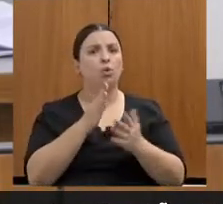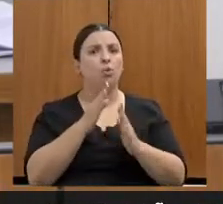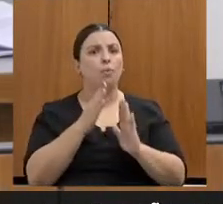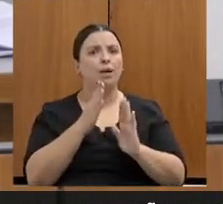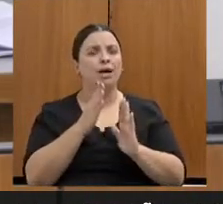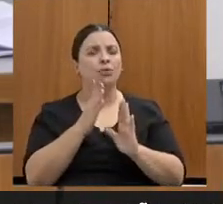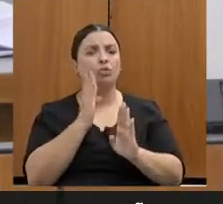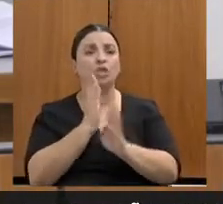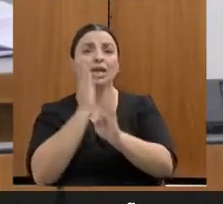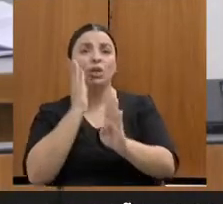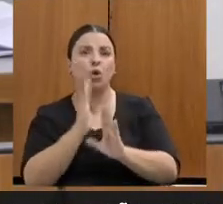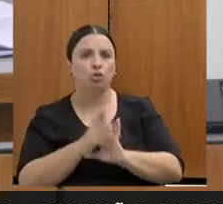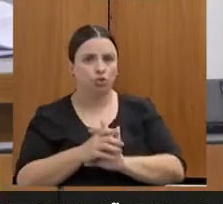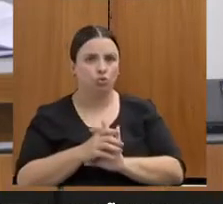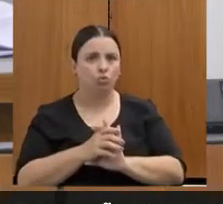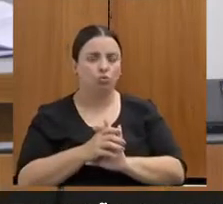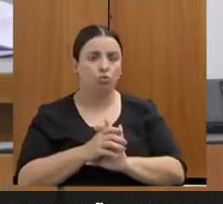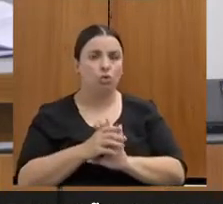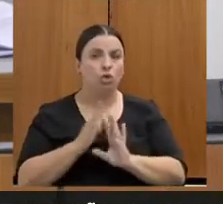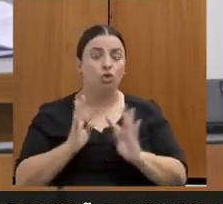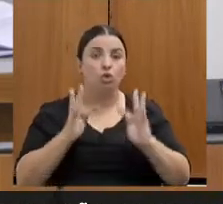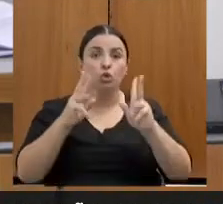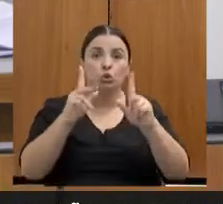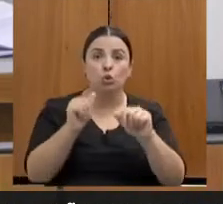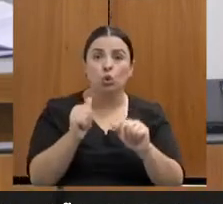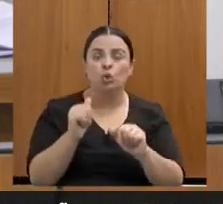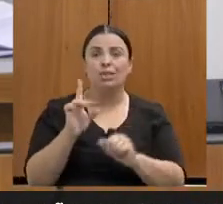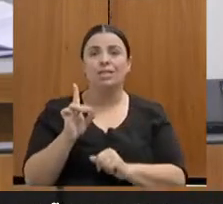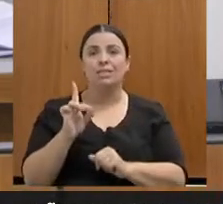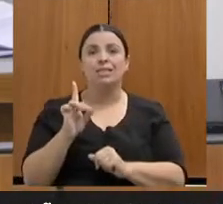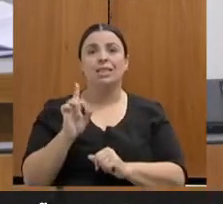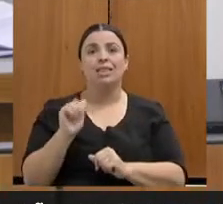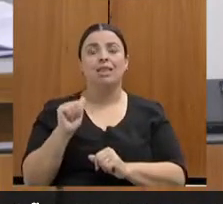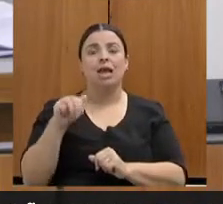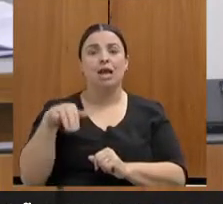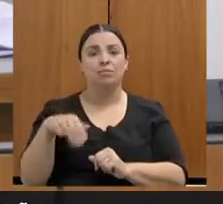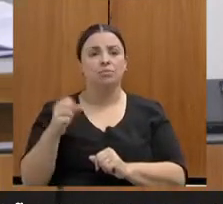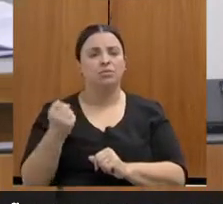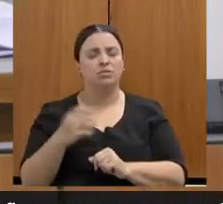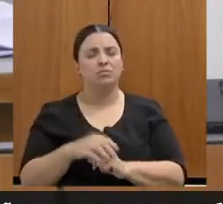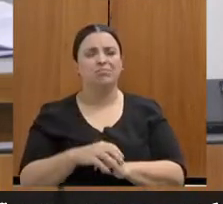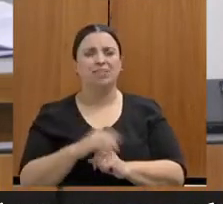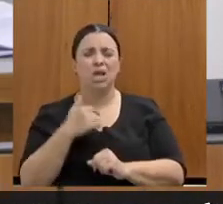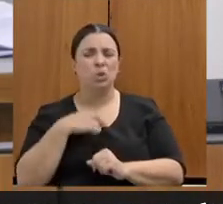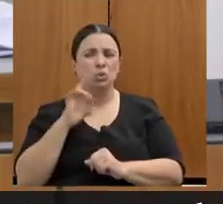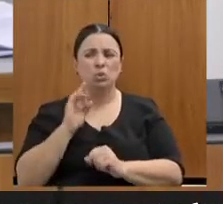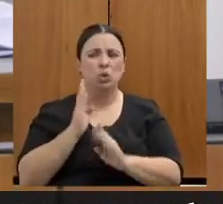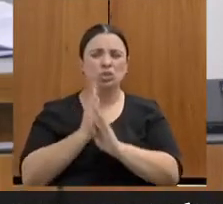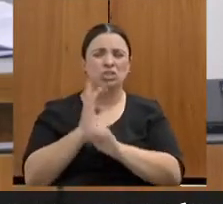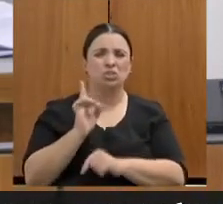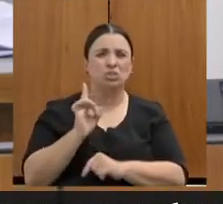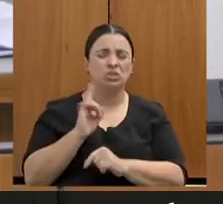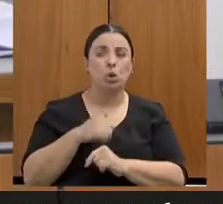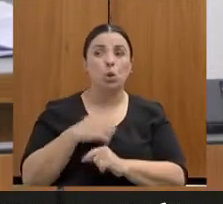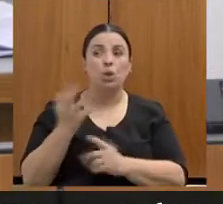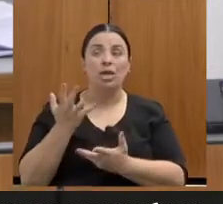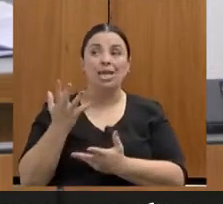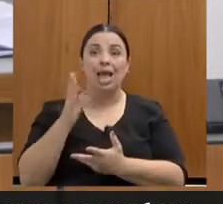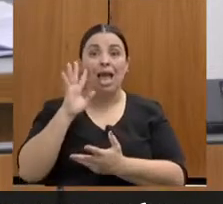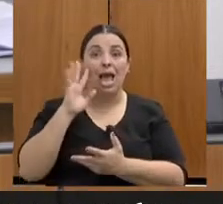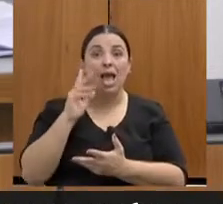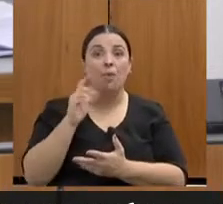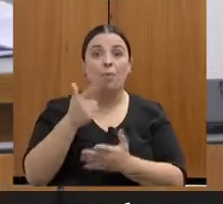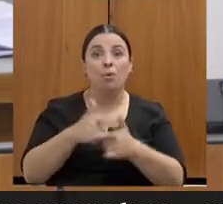um diagnóstico, eu queria mais do que um diagnóstico, eu queria uma solução para um problema, ou eu queria uma solução que nos